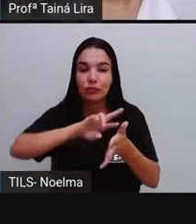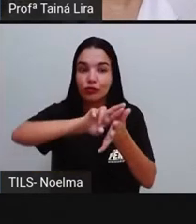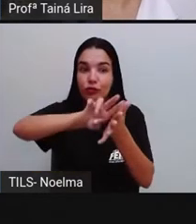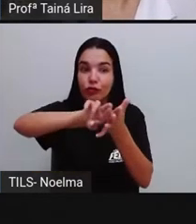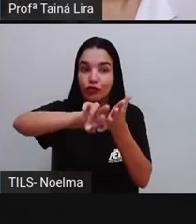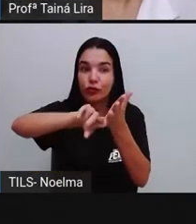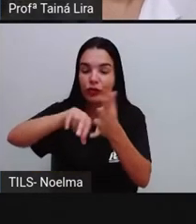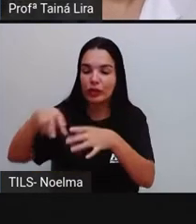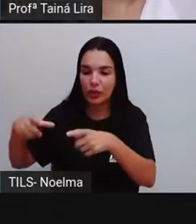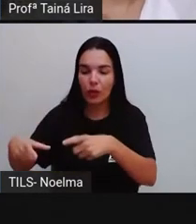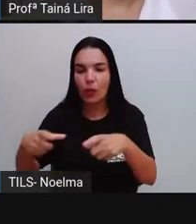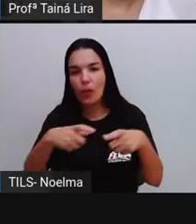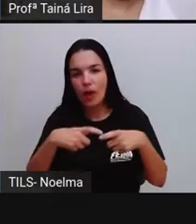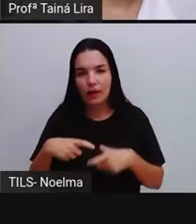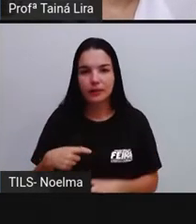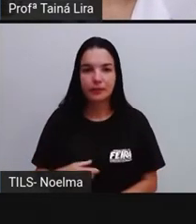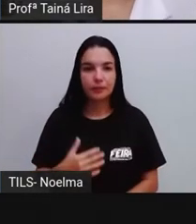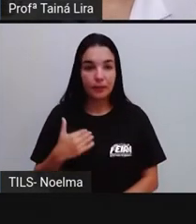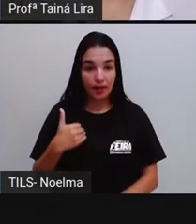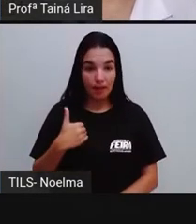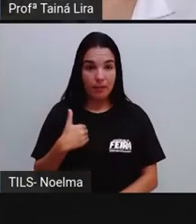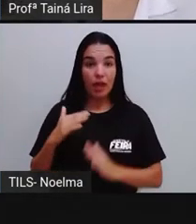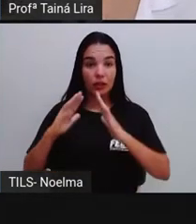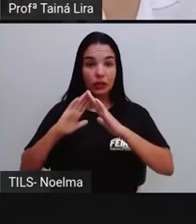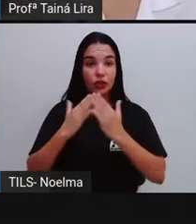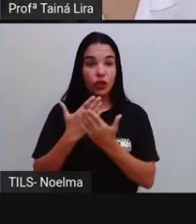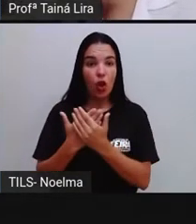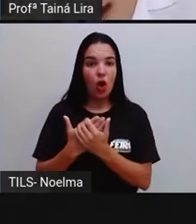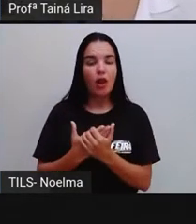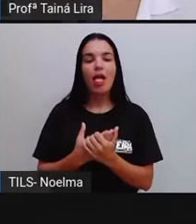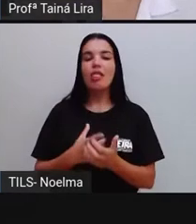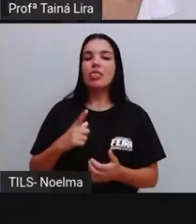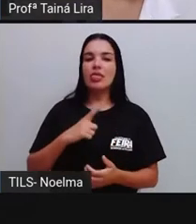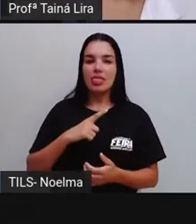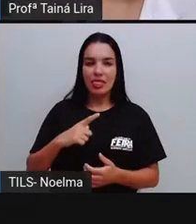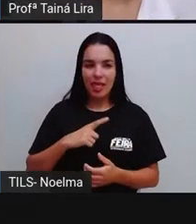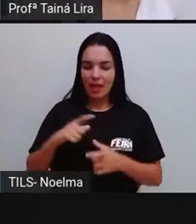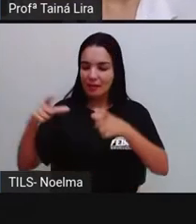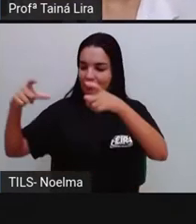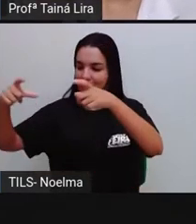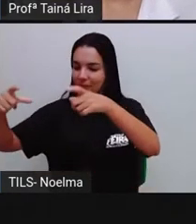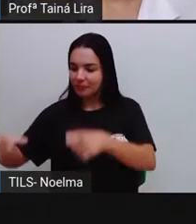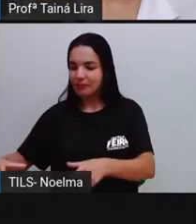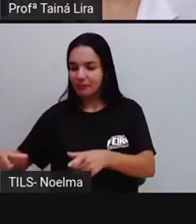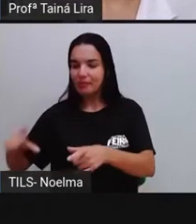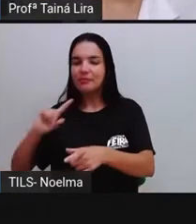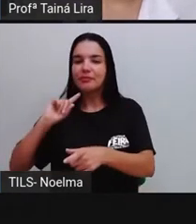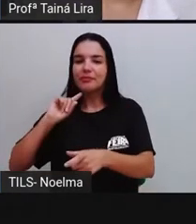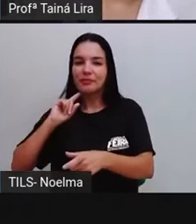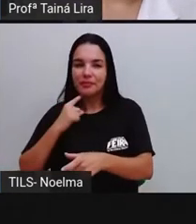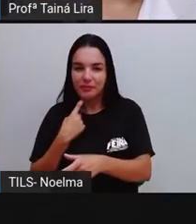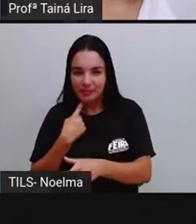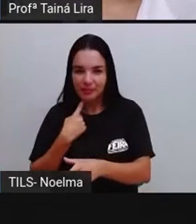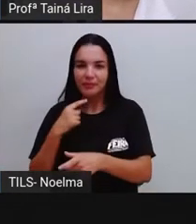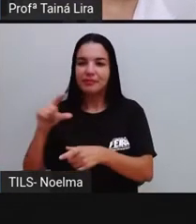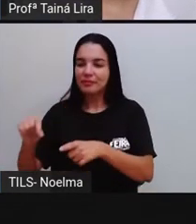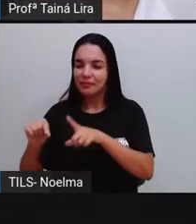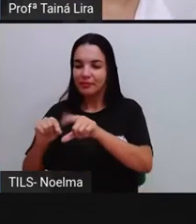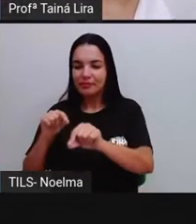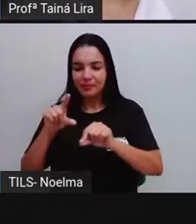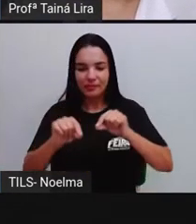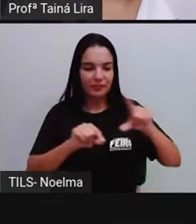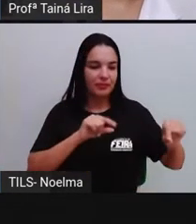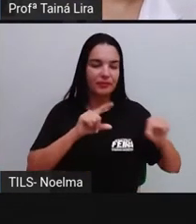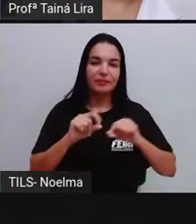nossa escola, na escola onde eu trabalho, por exemplo, a gente tem aí as lixeiras da coleta seletiva, tá?